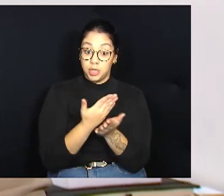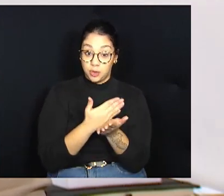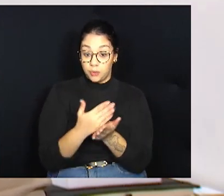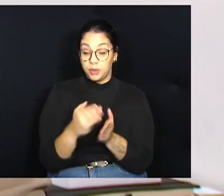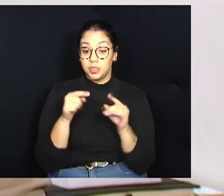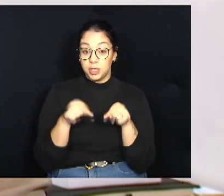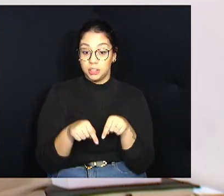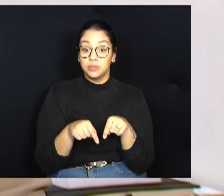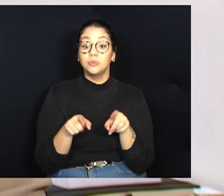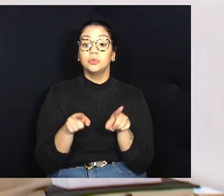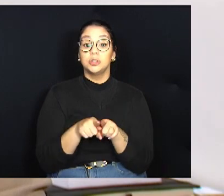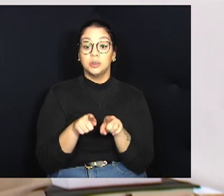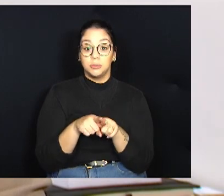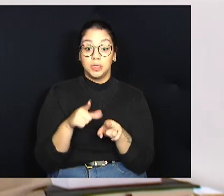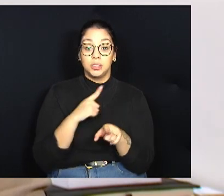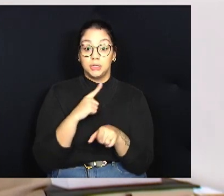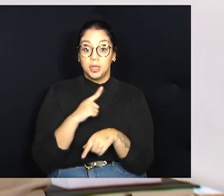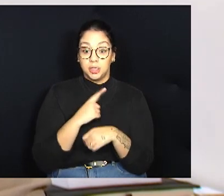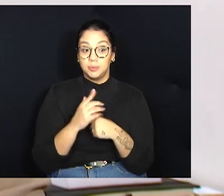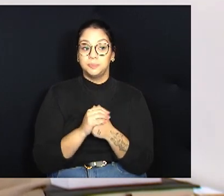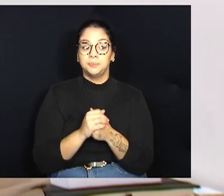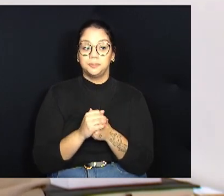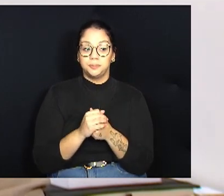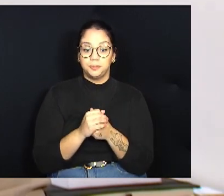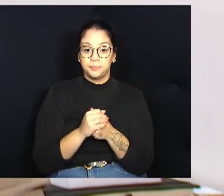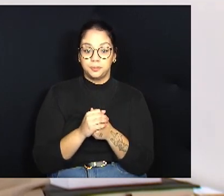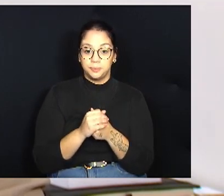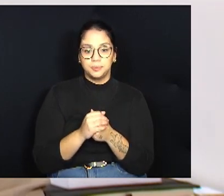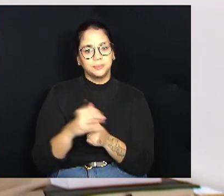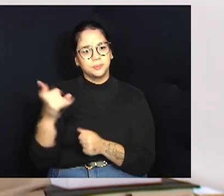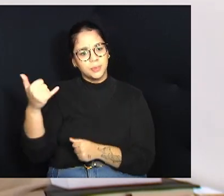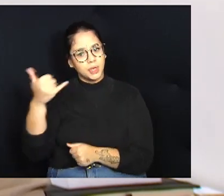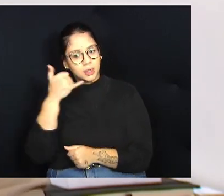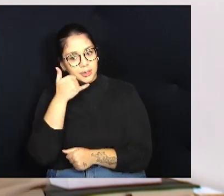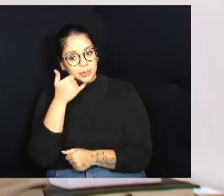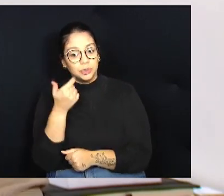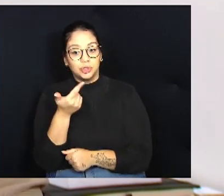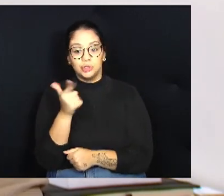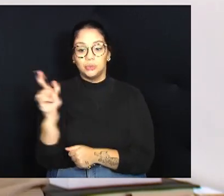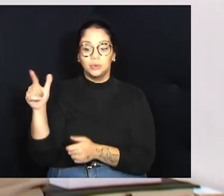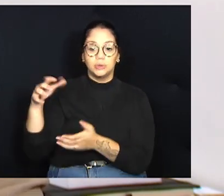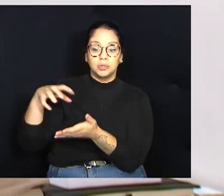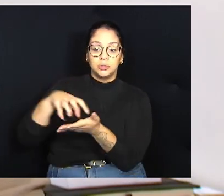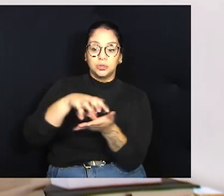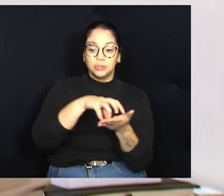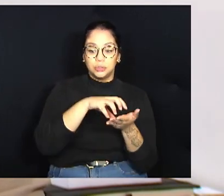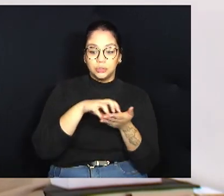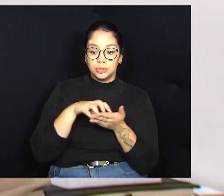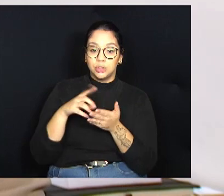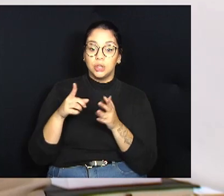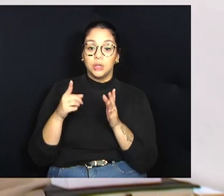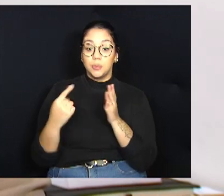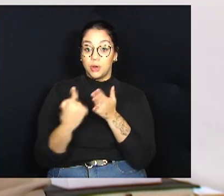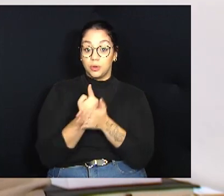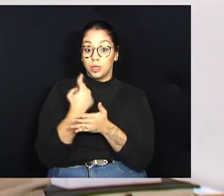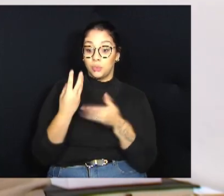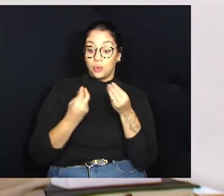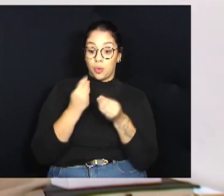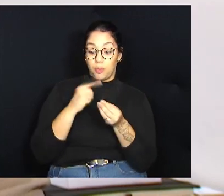Inclusive, a gente recebe ligações de outros órgãos perguntando como é que a gente está fazendo isso.